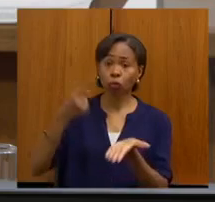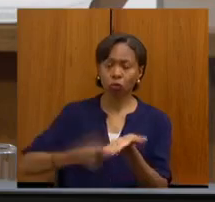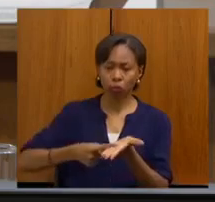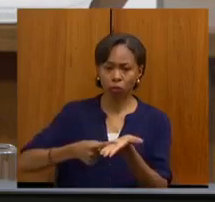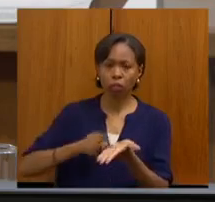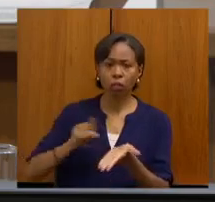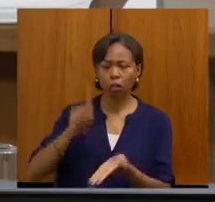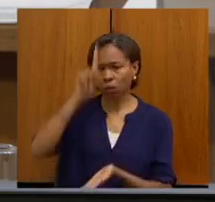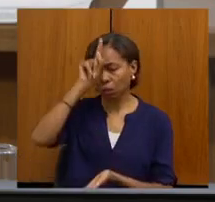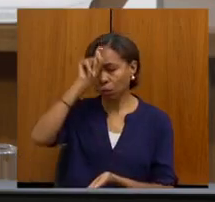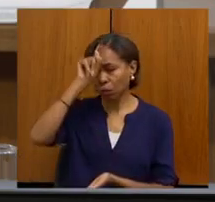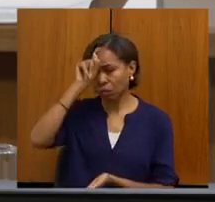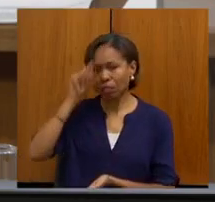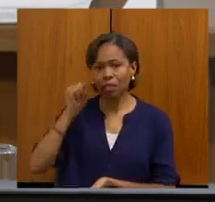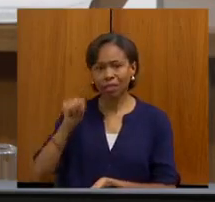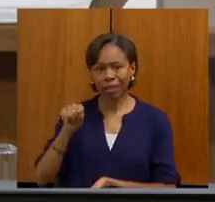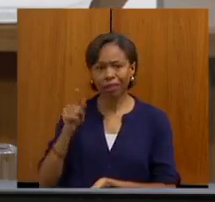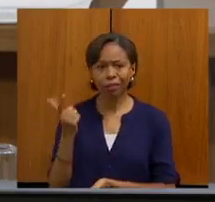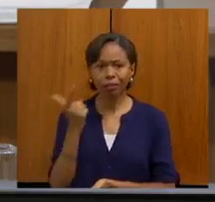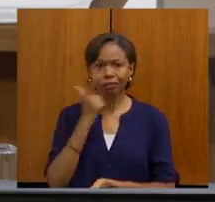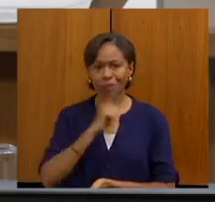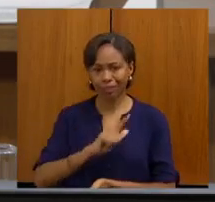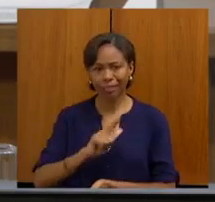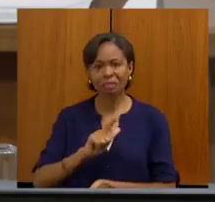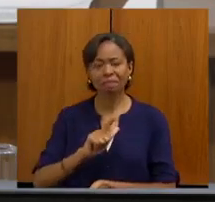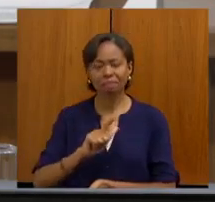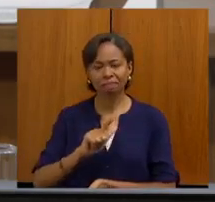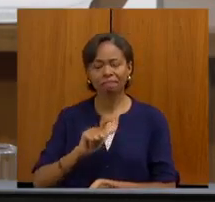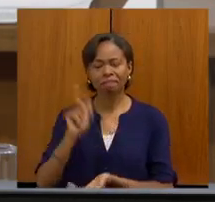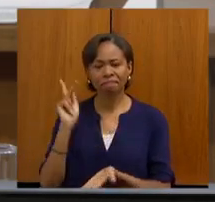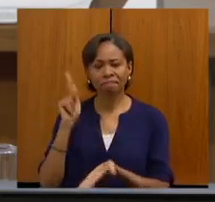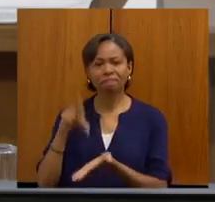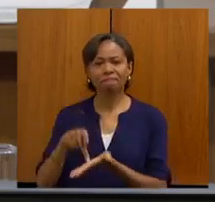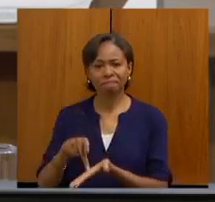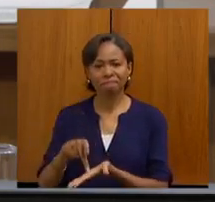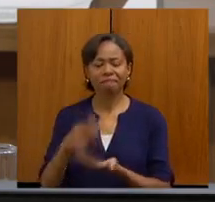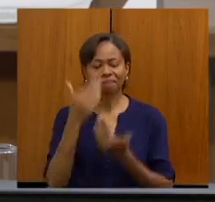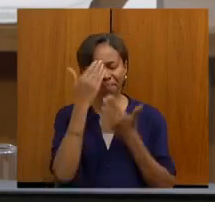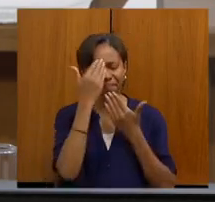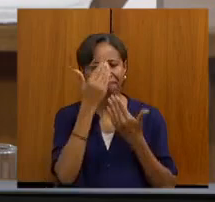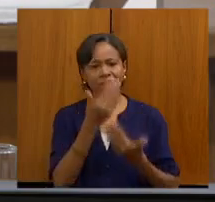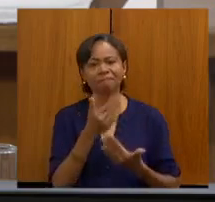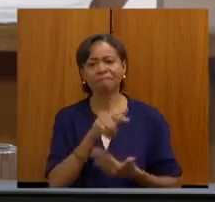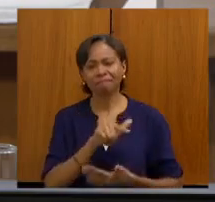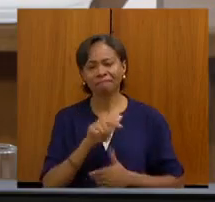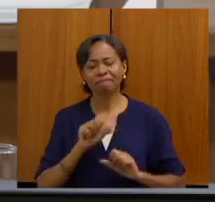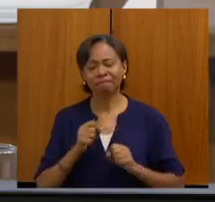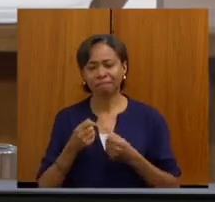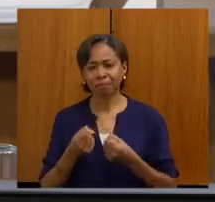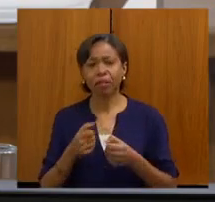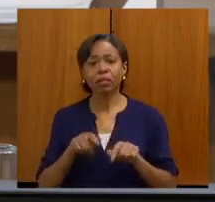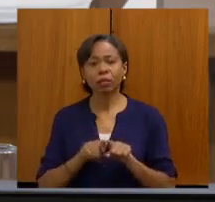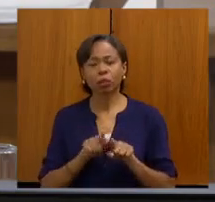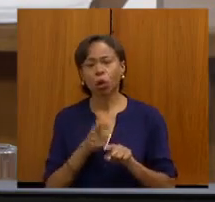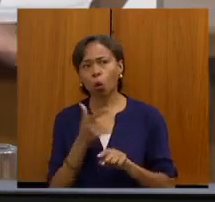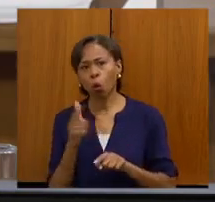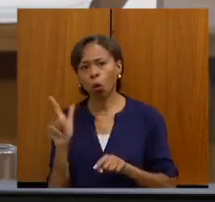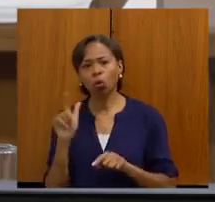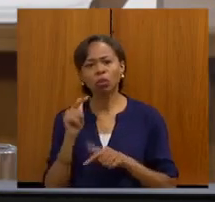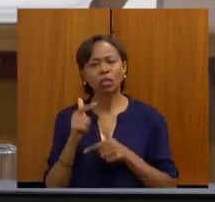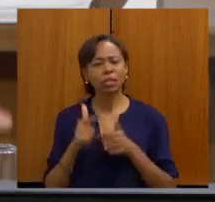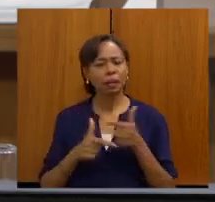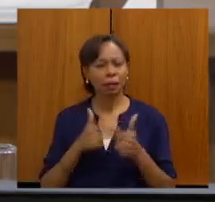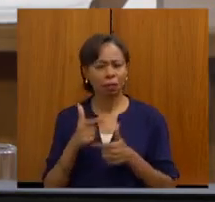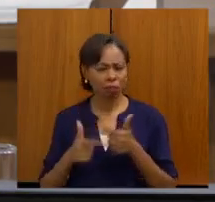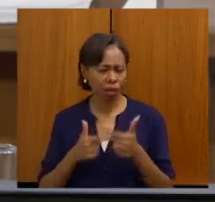no Hospital Regional e cumprido, Fábio. Obrigada pelo empenho e, dentre outras ações, que, se eu fosse tal,